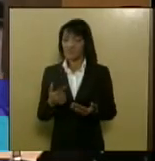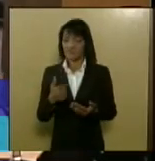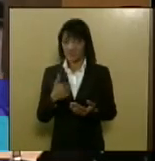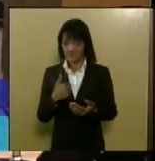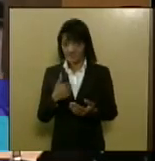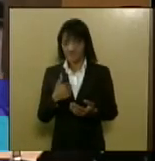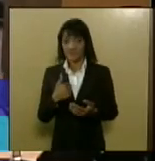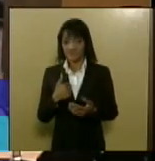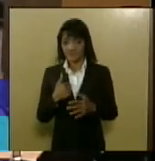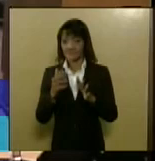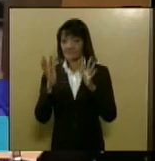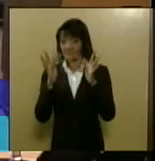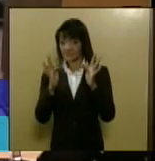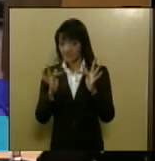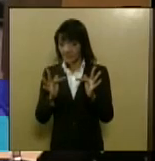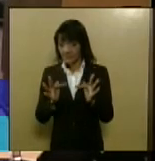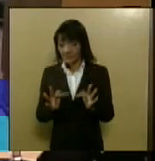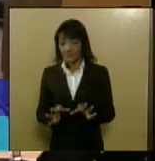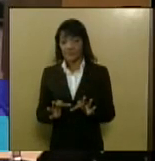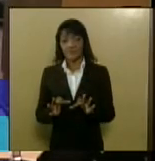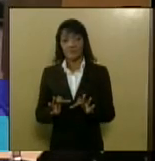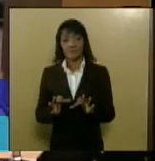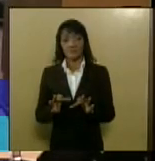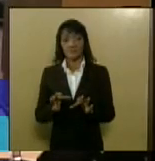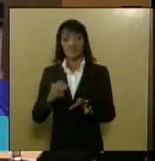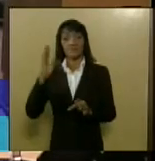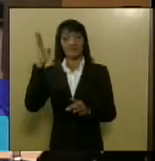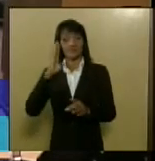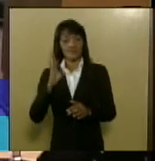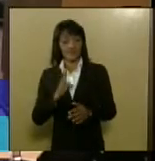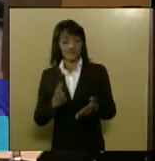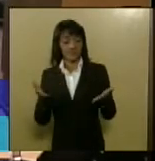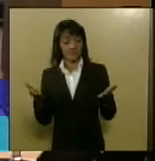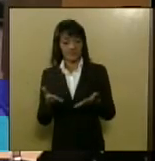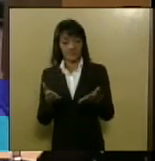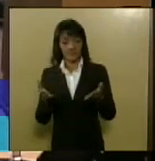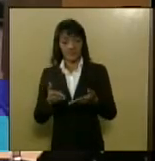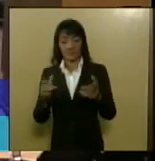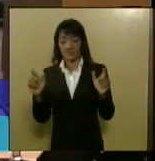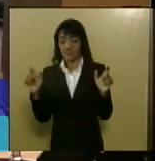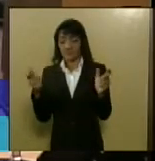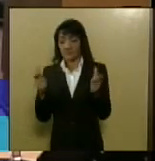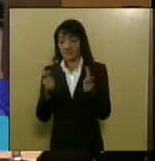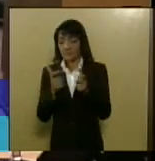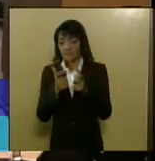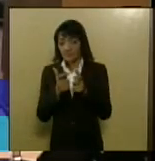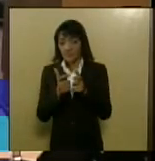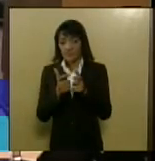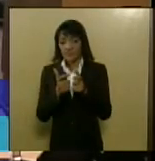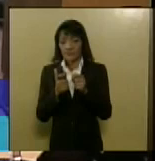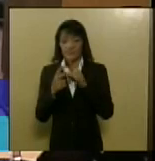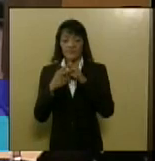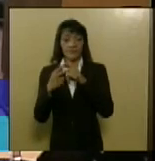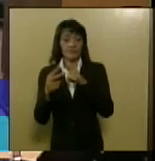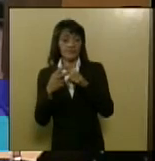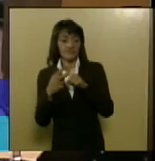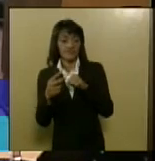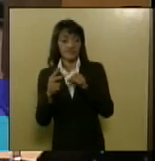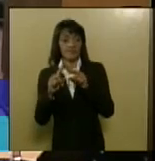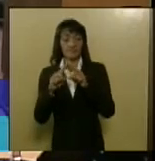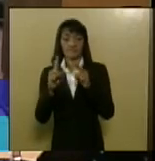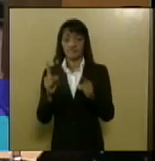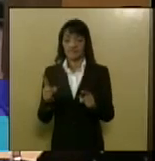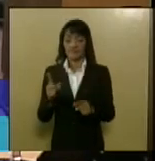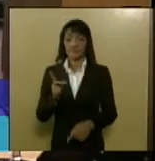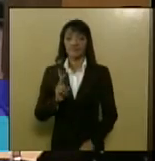contente em saber que o Brasil está com índices menores porém ainda preocupada